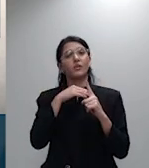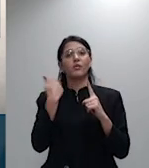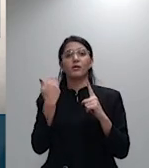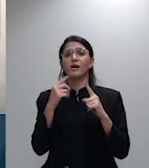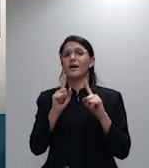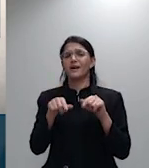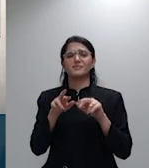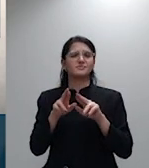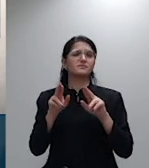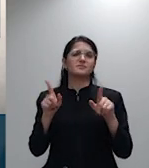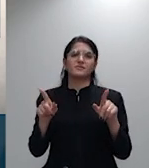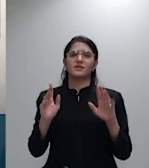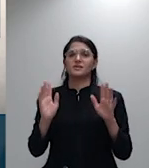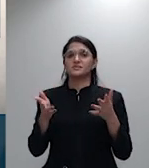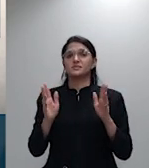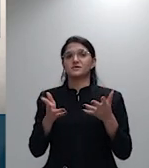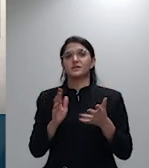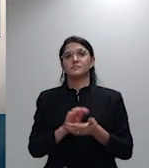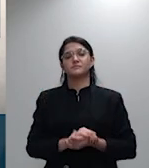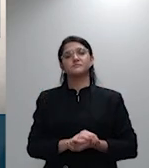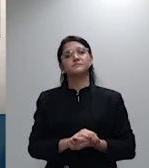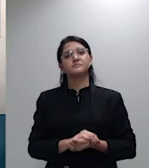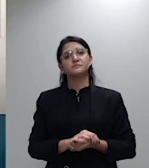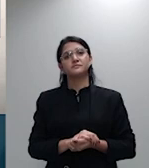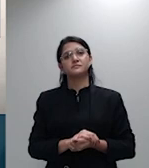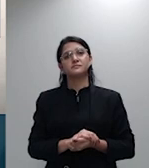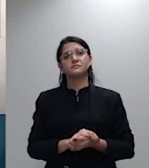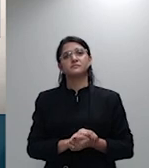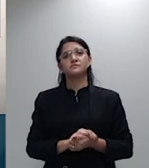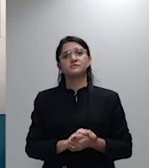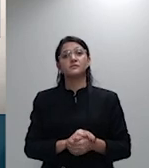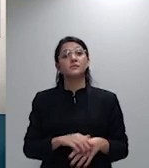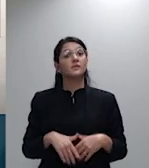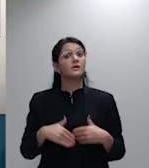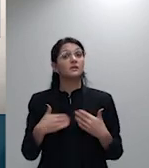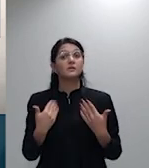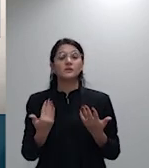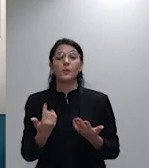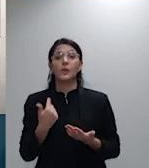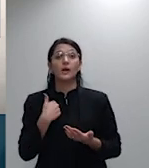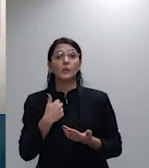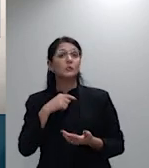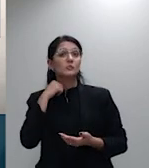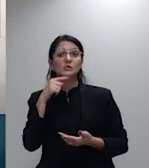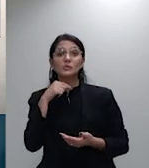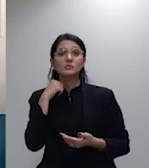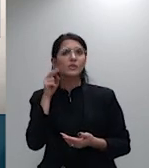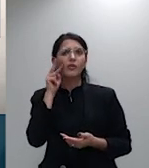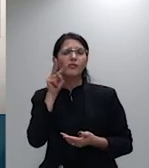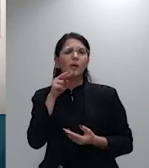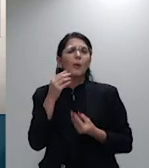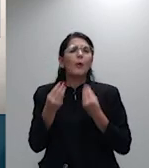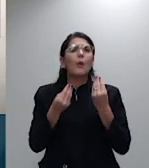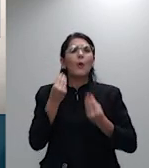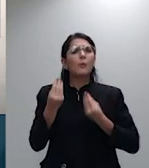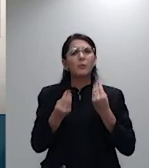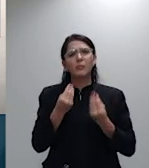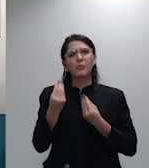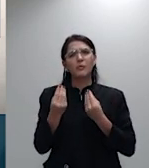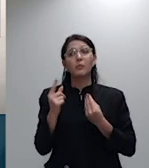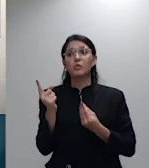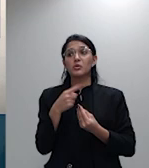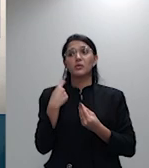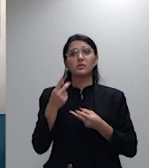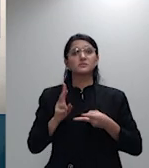eu realmente não consigo ver como nós prosseguirmos nessa darmos